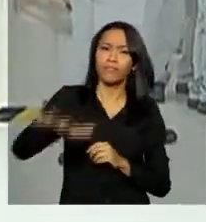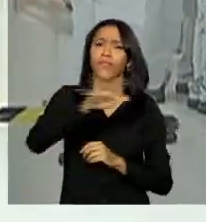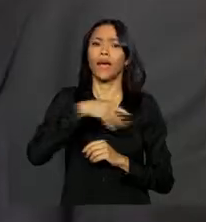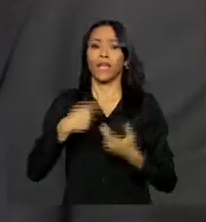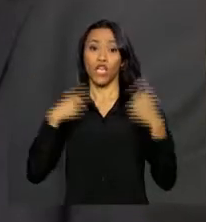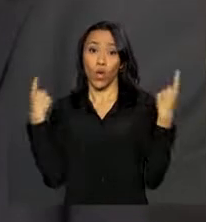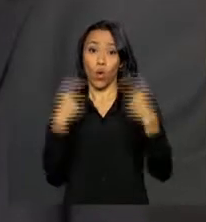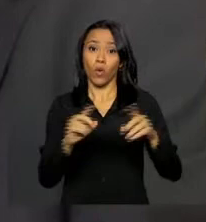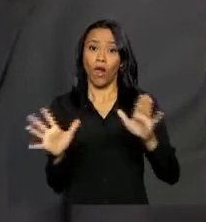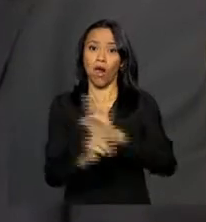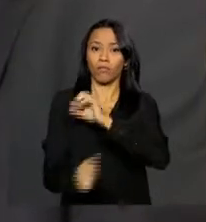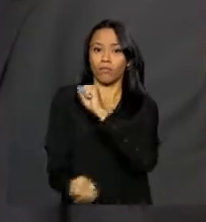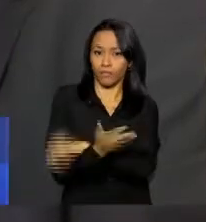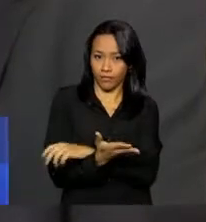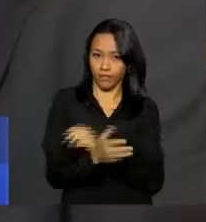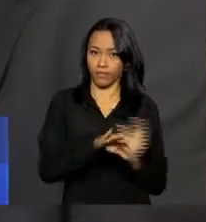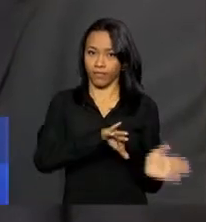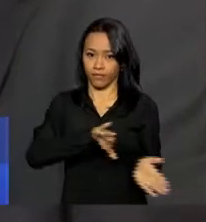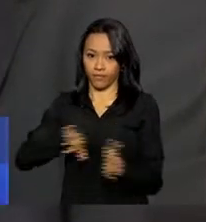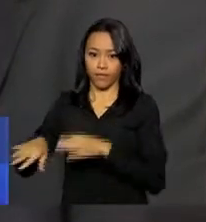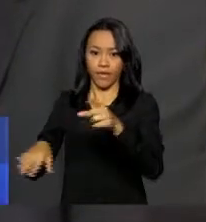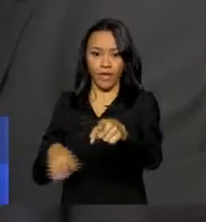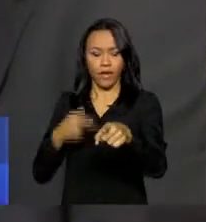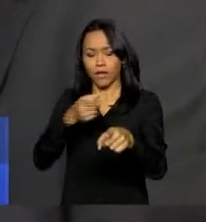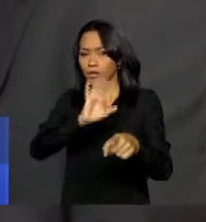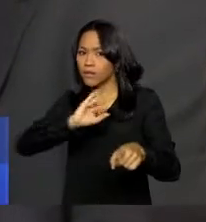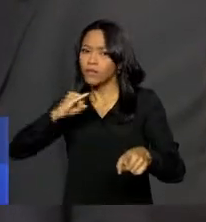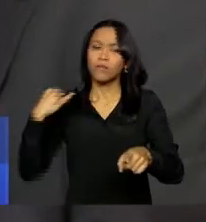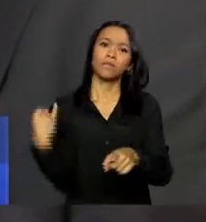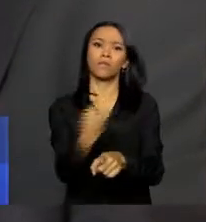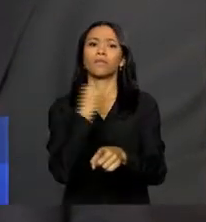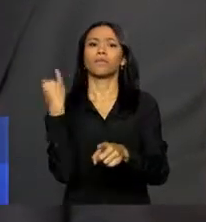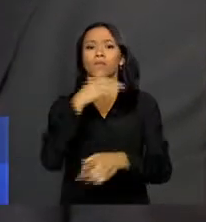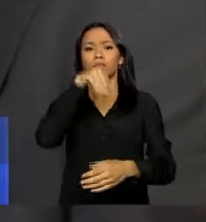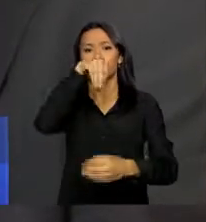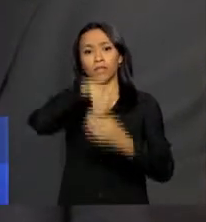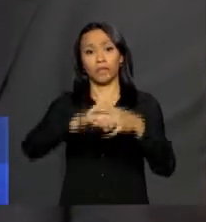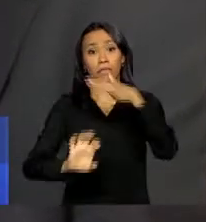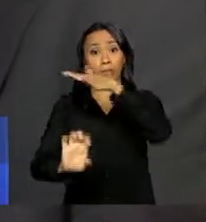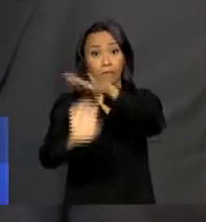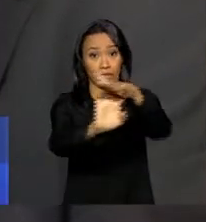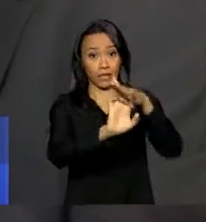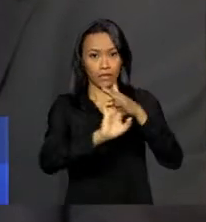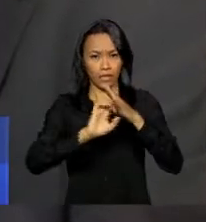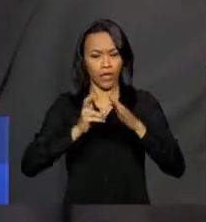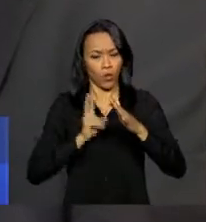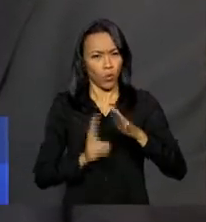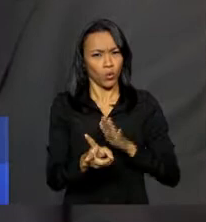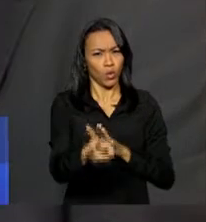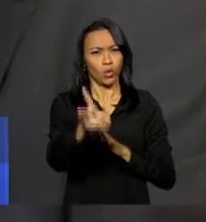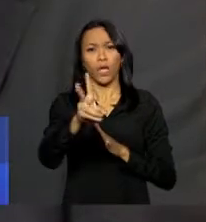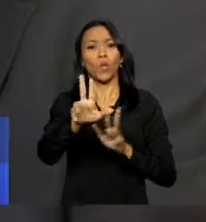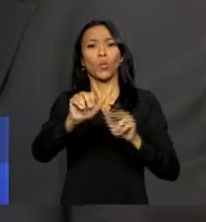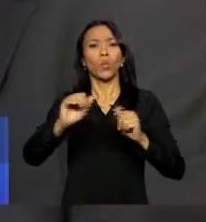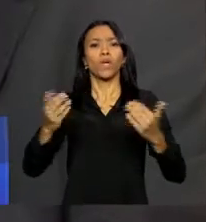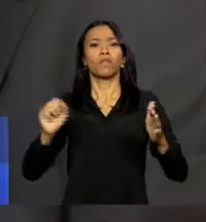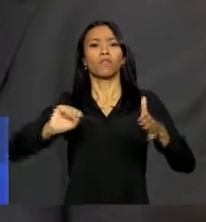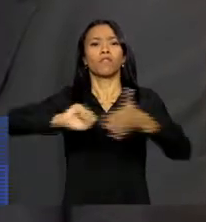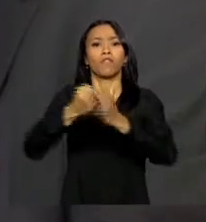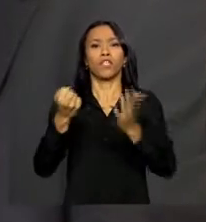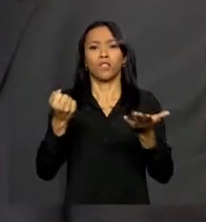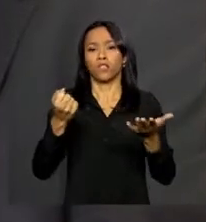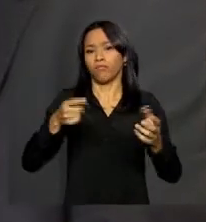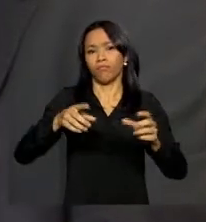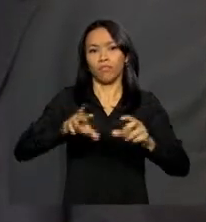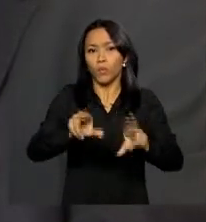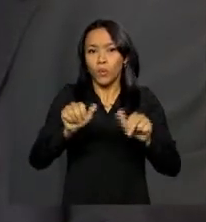corrupção. É chave para a reputação de uma empresa, para que ela possa ter perenidade, vida longa, que ela se preocupe com